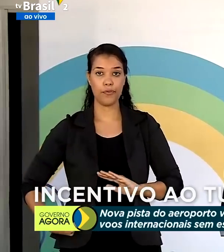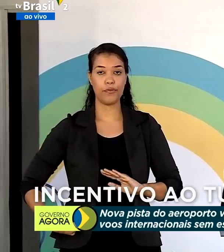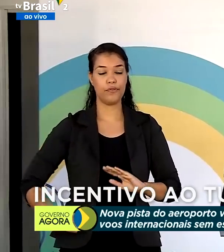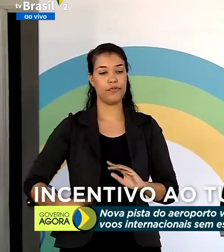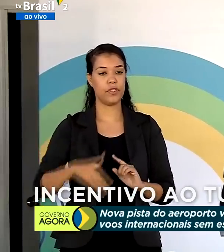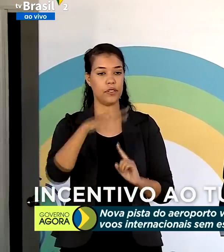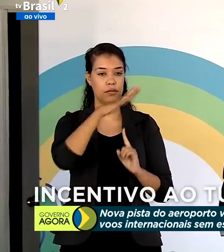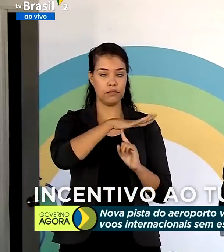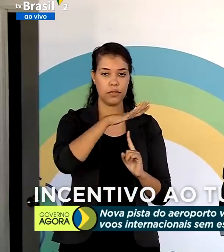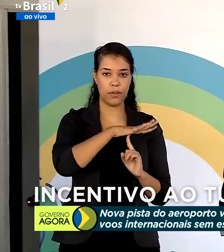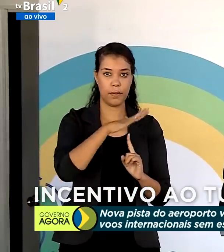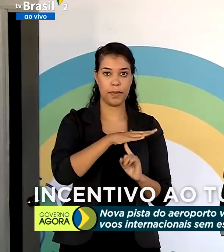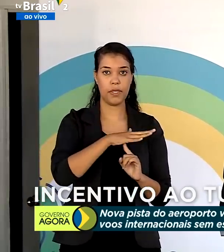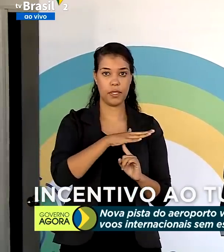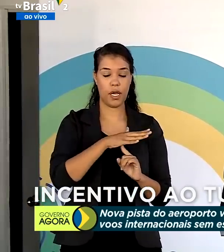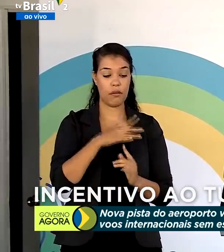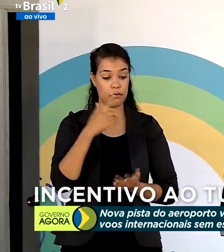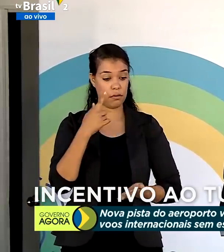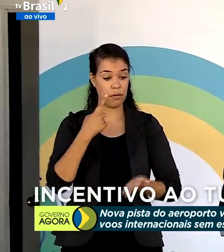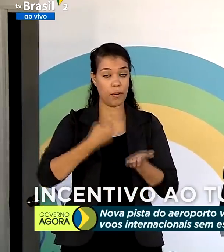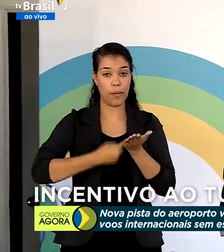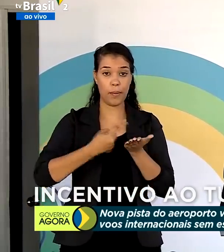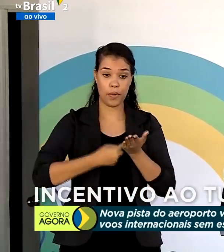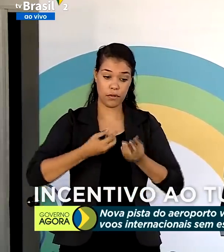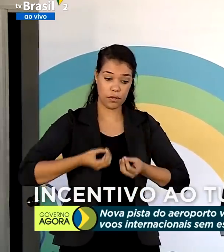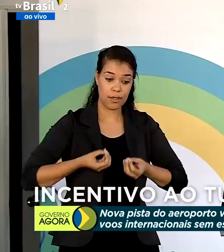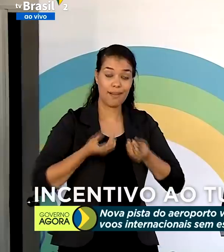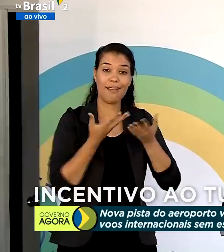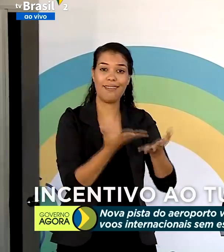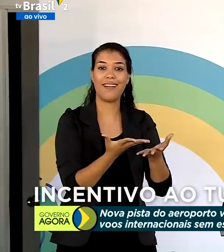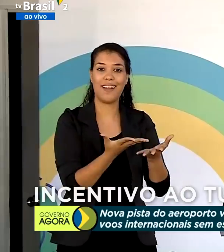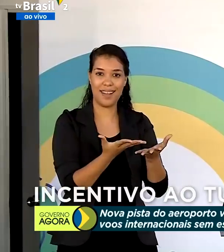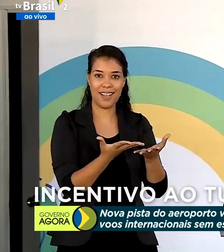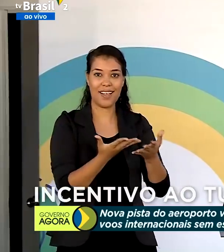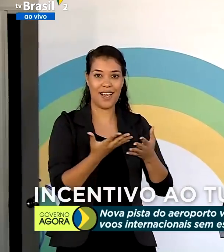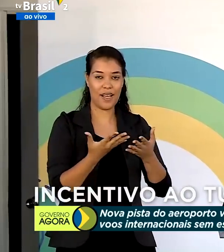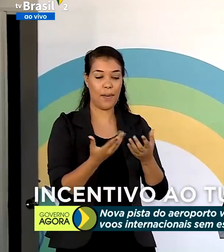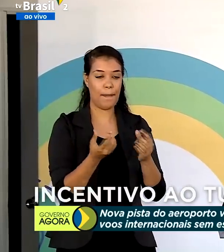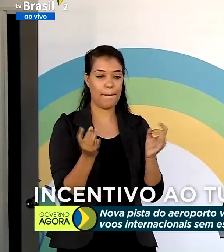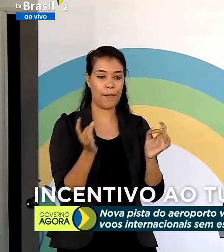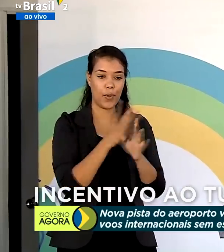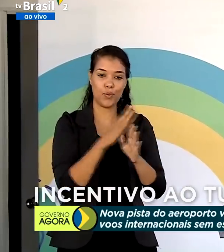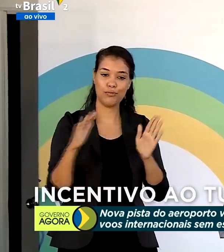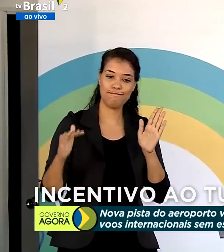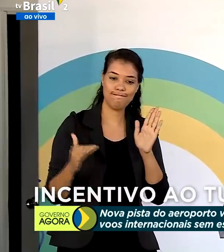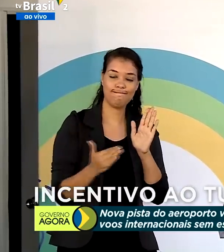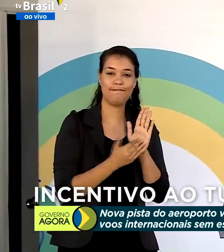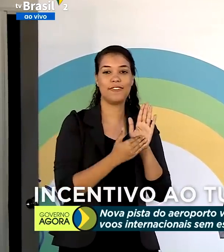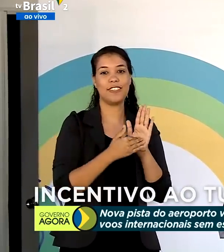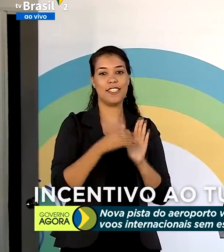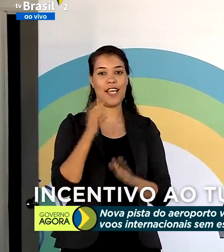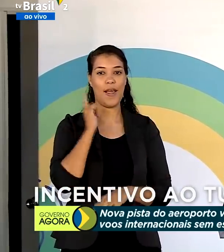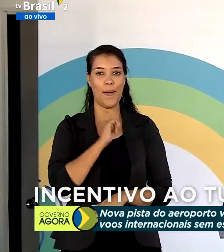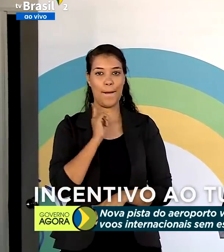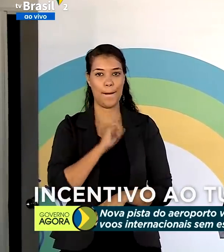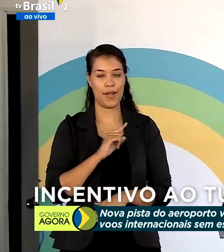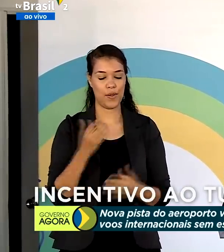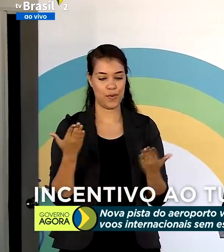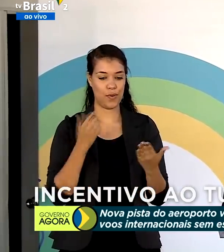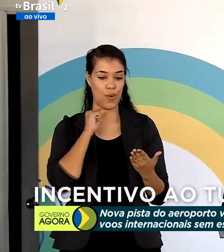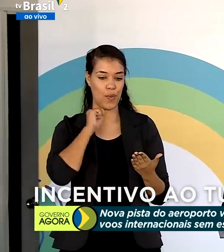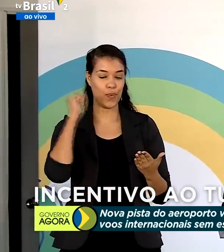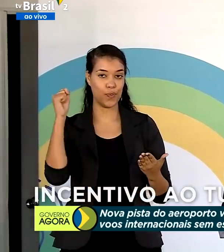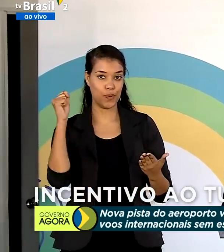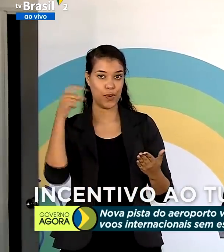Civil, na qual nós nos comprometíamos em entregar essa obra até abril desse ano, o que foi efetivamente feito. Já